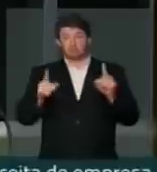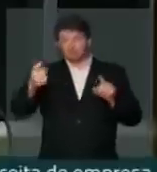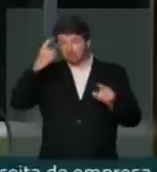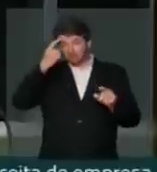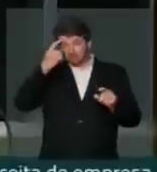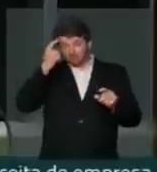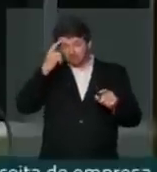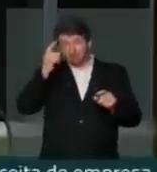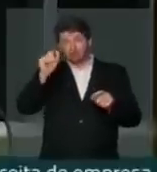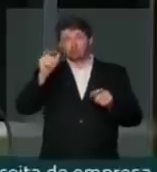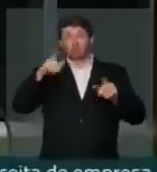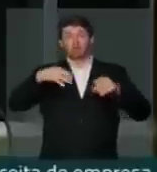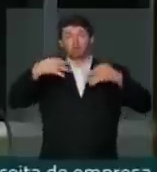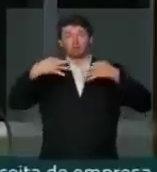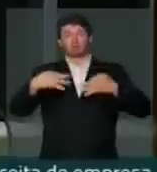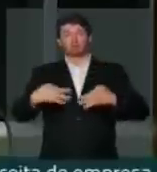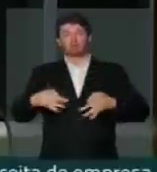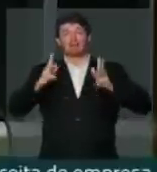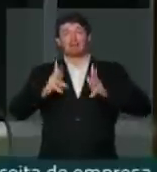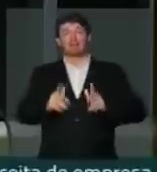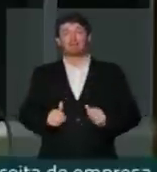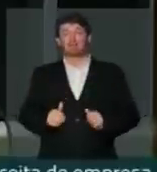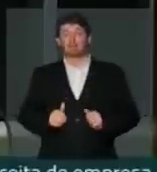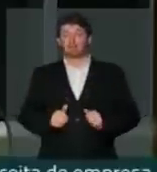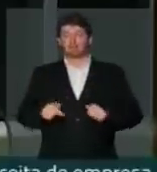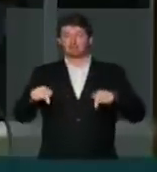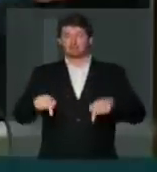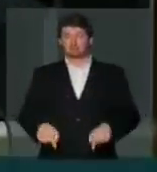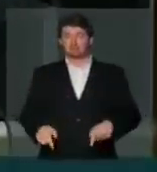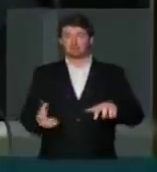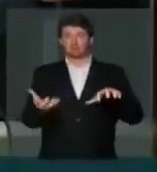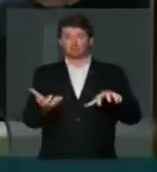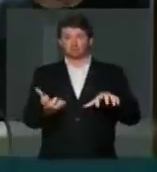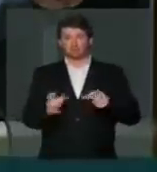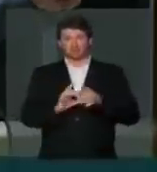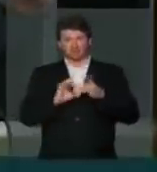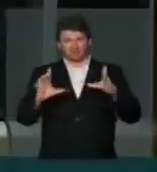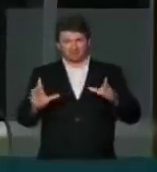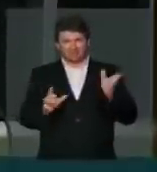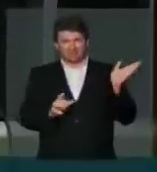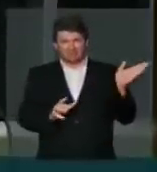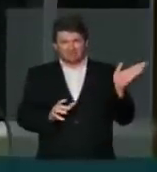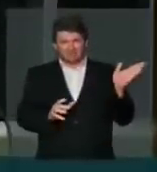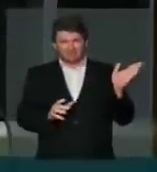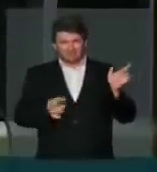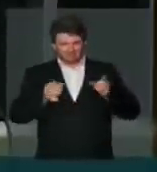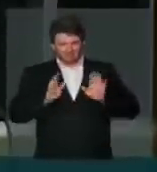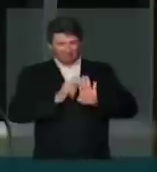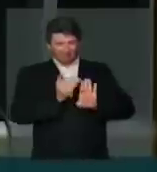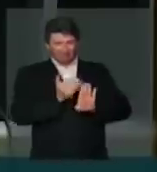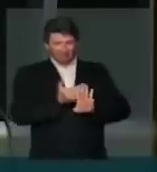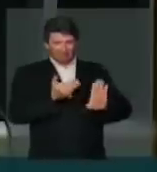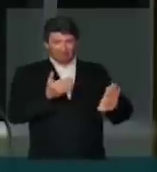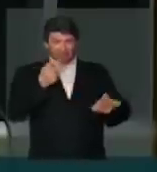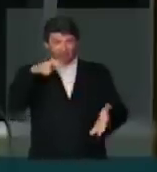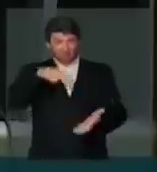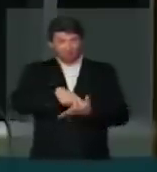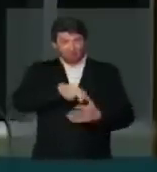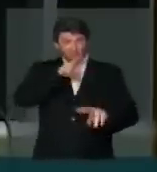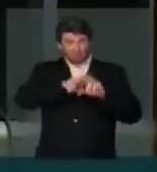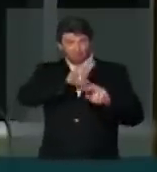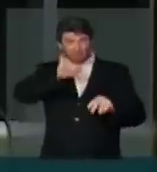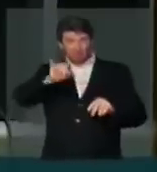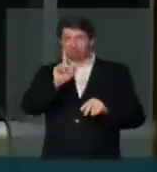pensar é na dignidade do parlamento. Deixar uma função não significa ser condenado a nada,